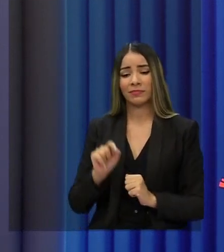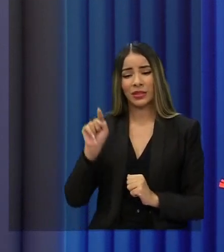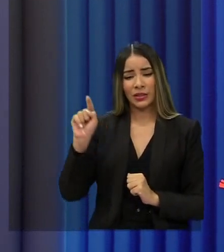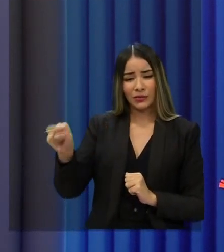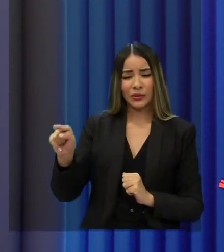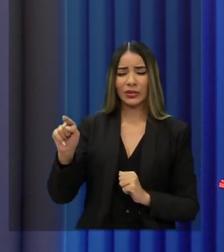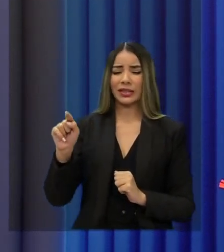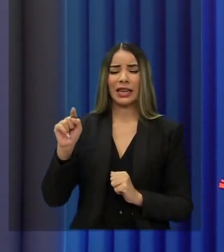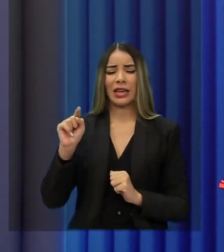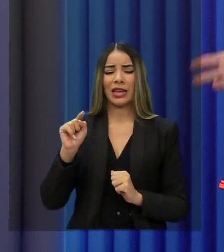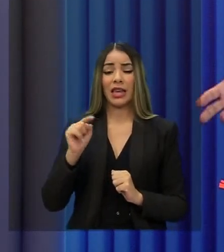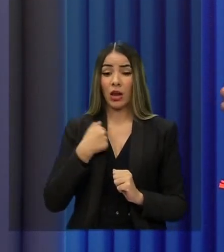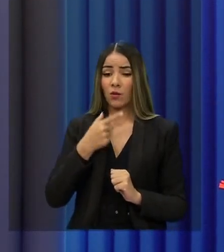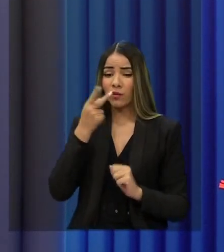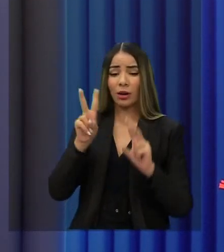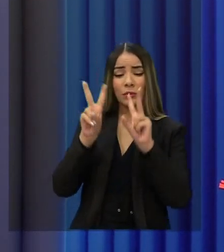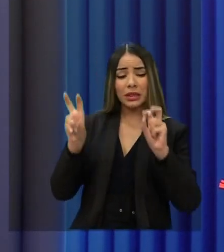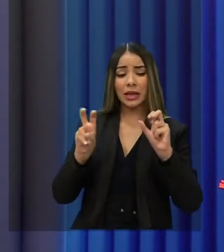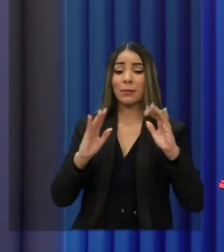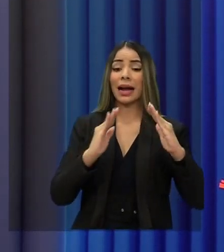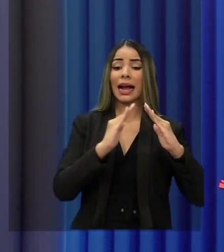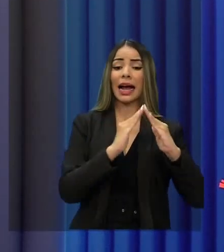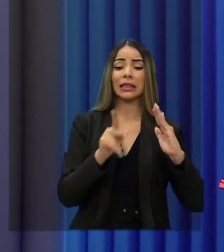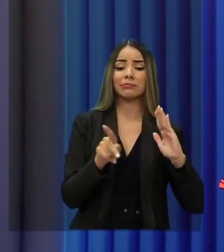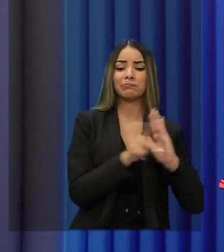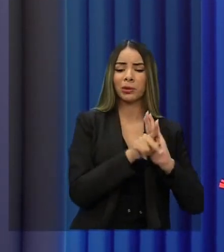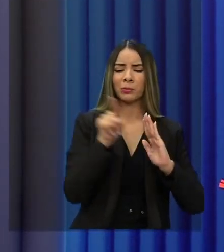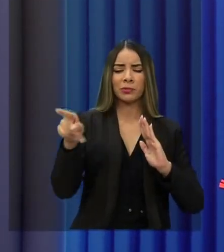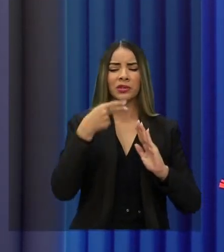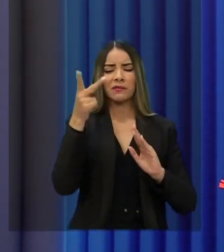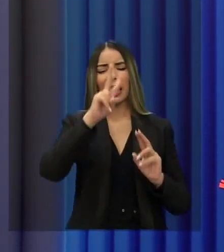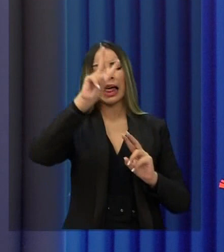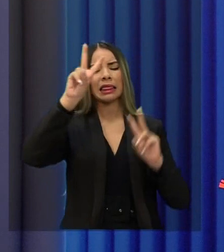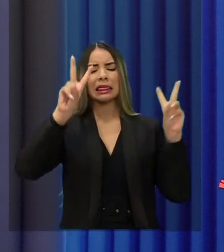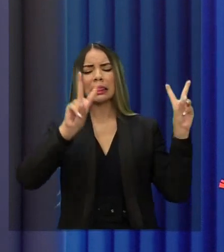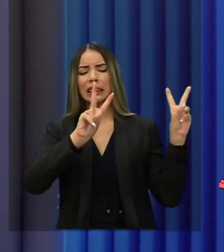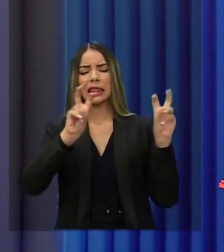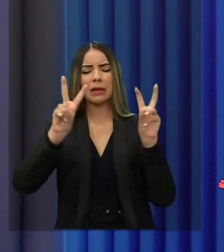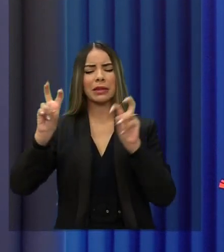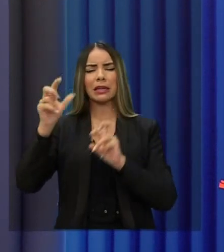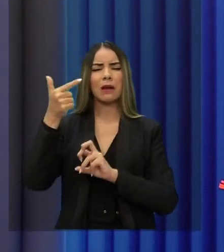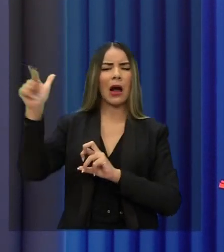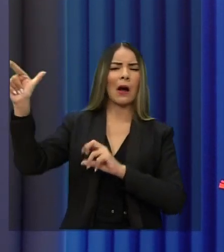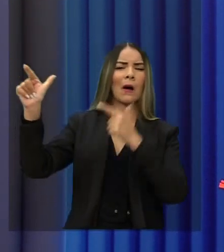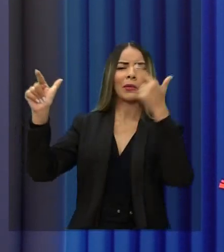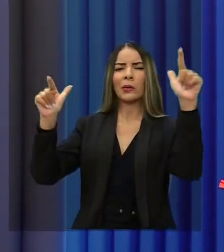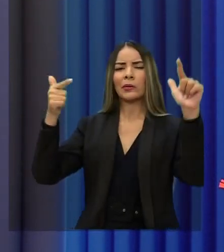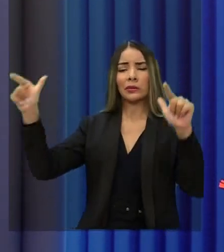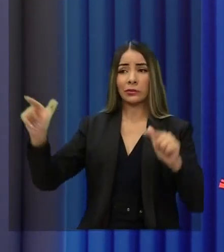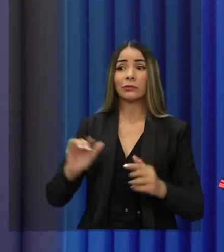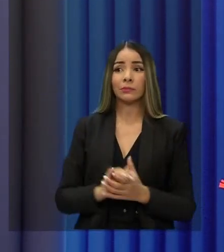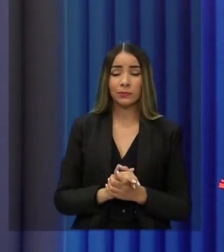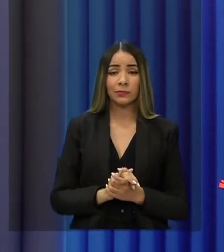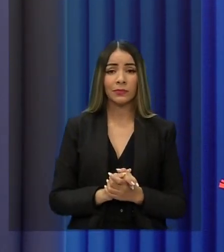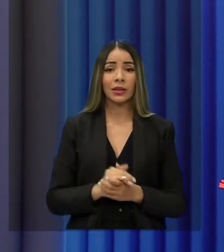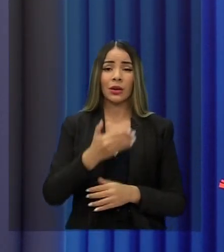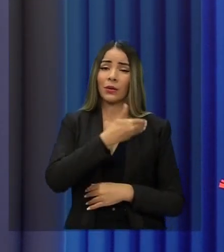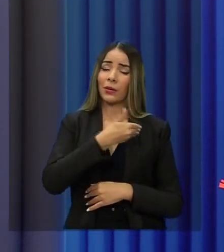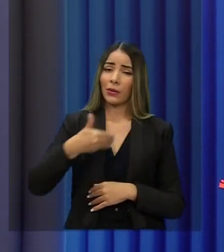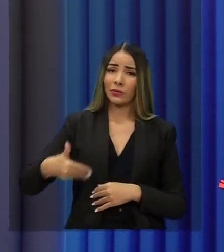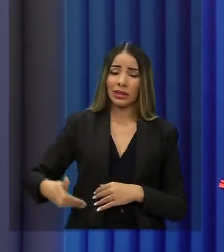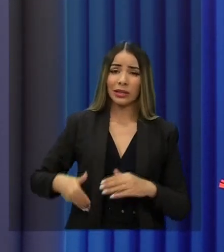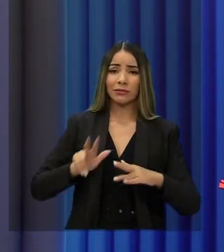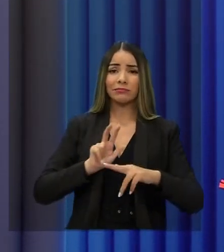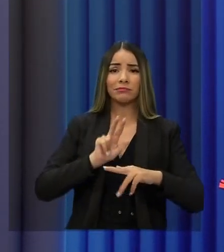a saúde e vai falar de outros temas? Não é com radicalismo que se governa o Estado do Ceará. Na cadeira de governador não cabe qualquer